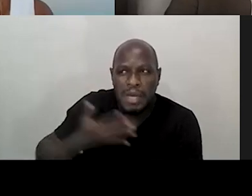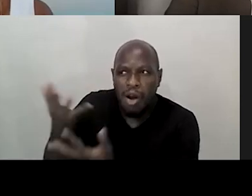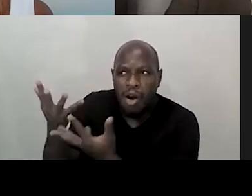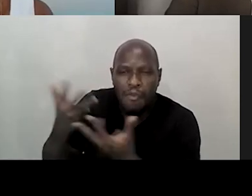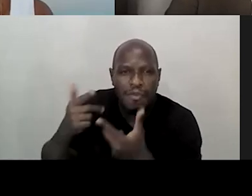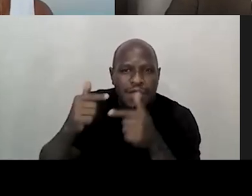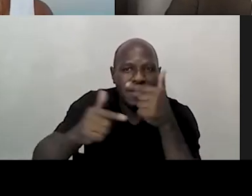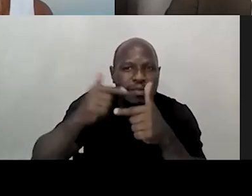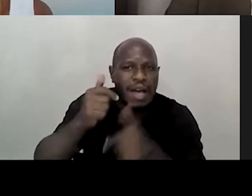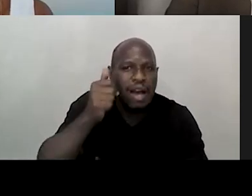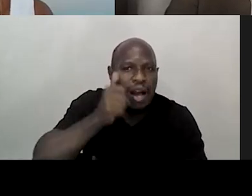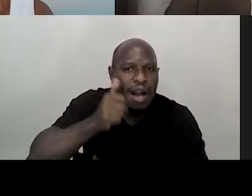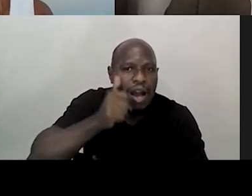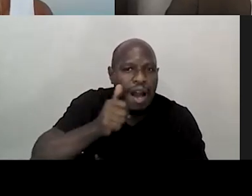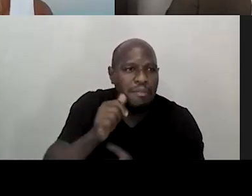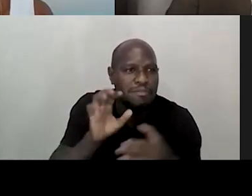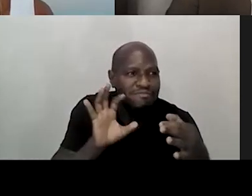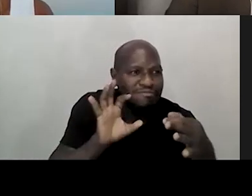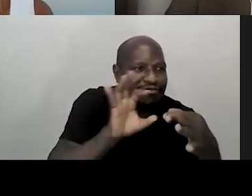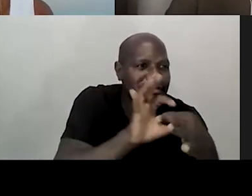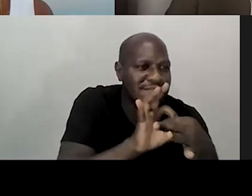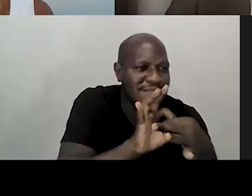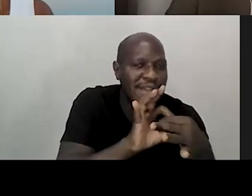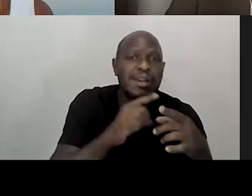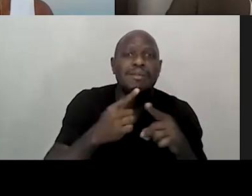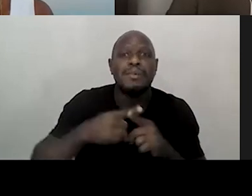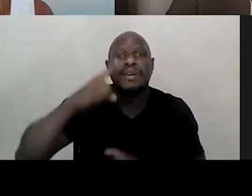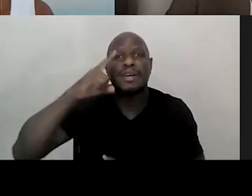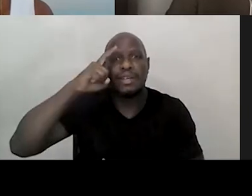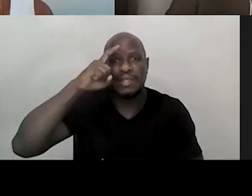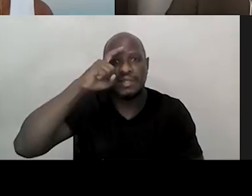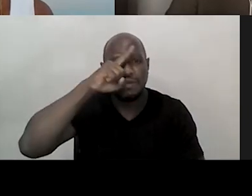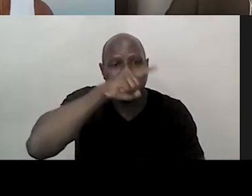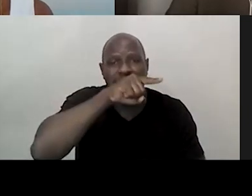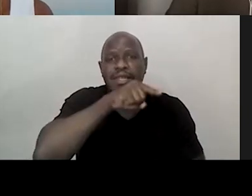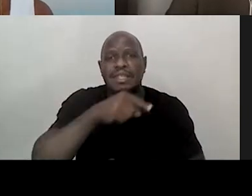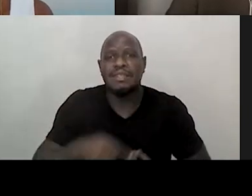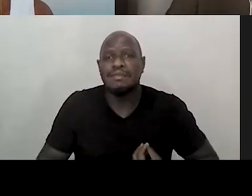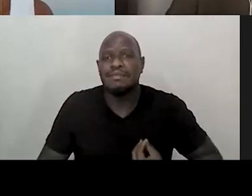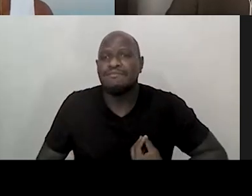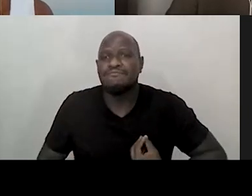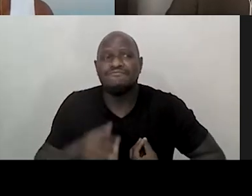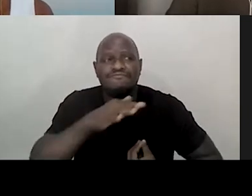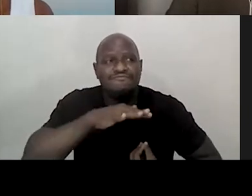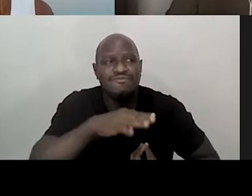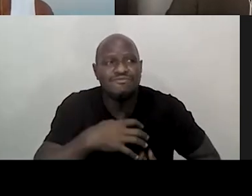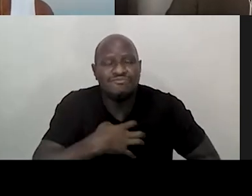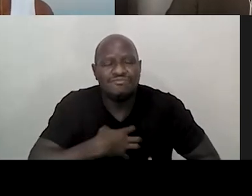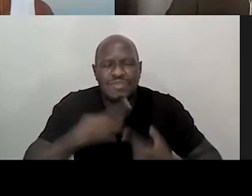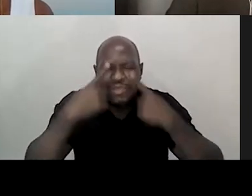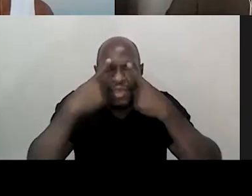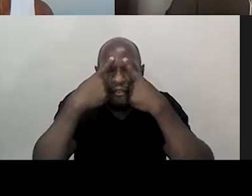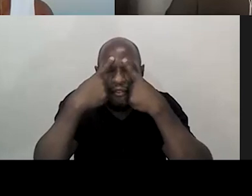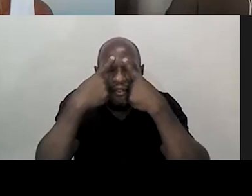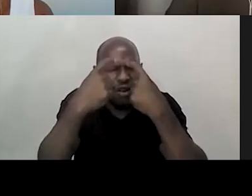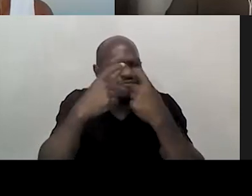com as mulheres, que é muito, muito difícil, elas vivem uma situação de violência muito pesada, muito